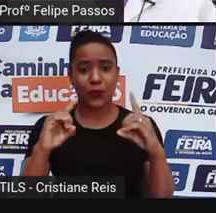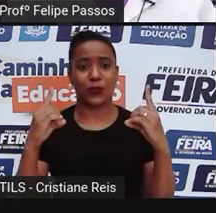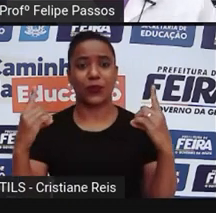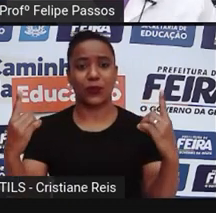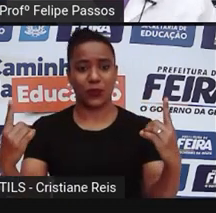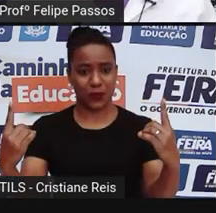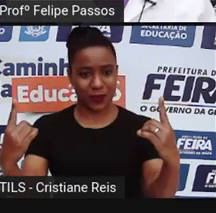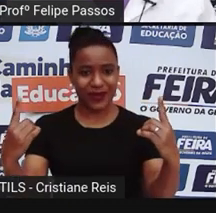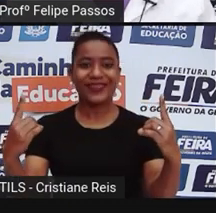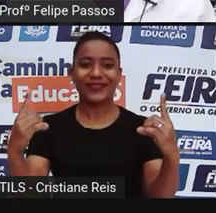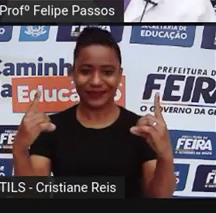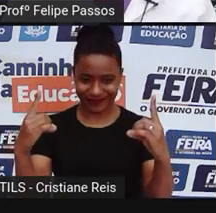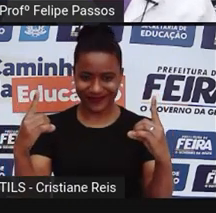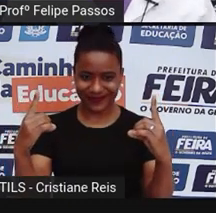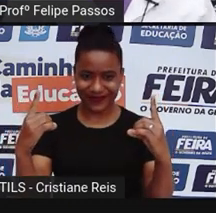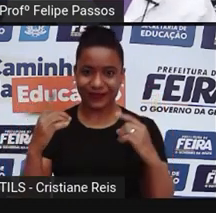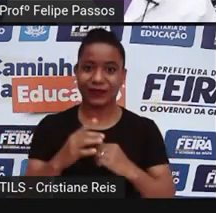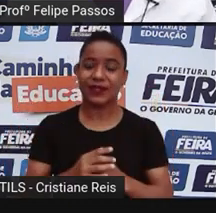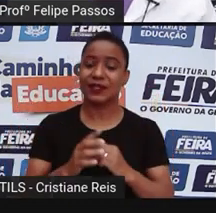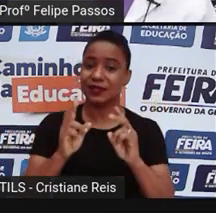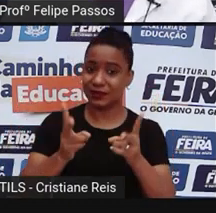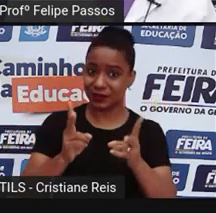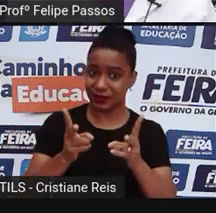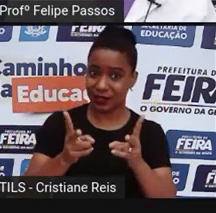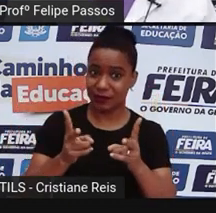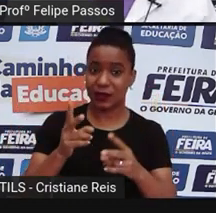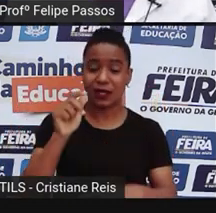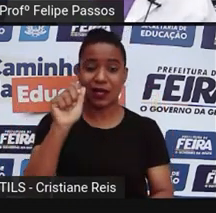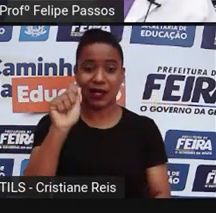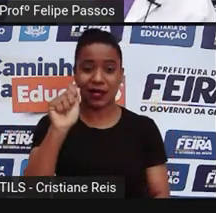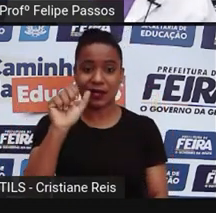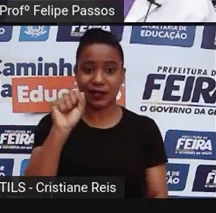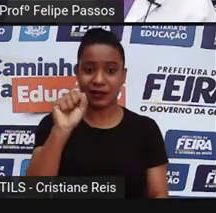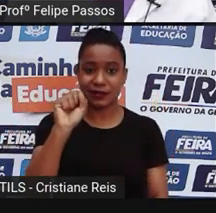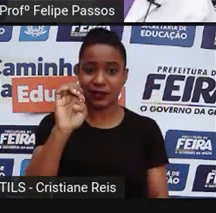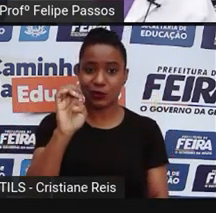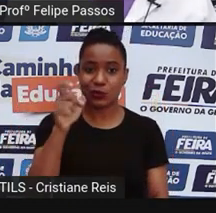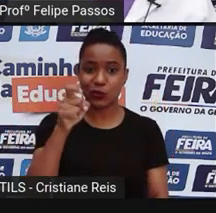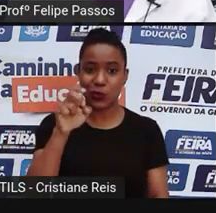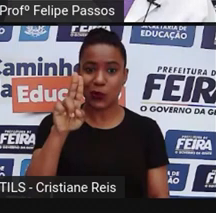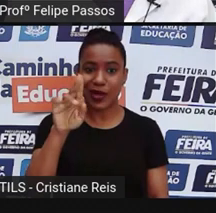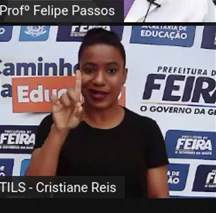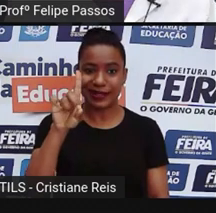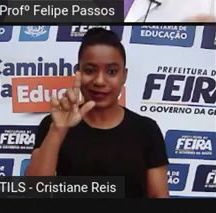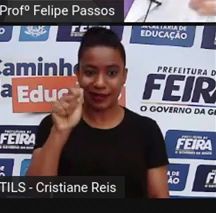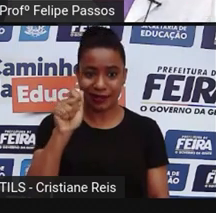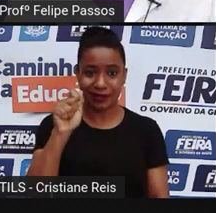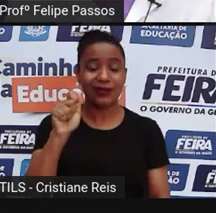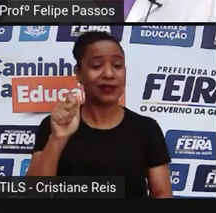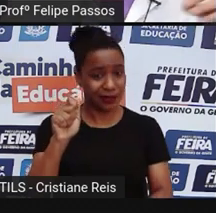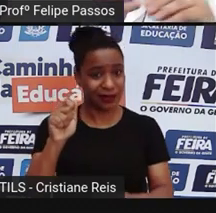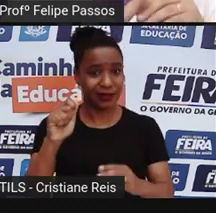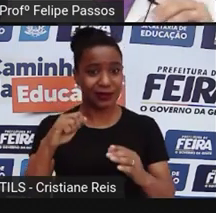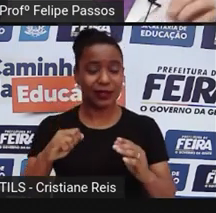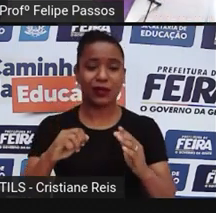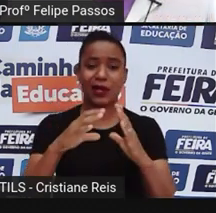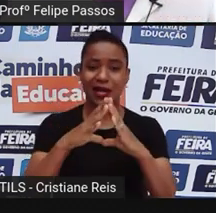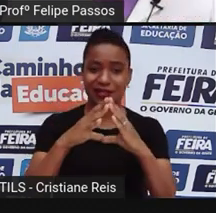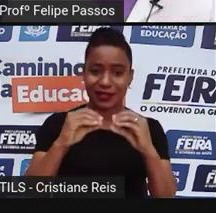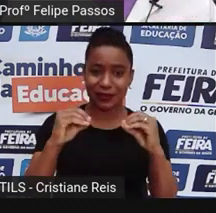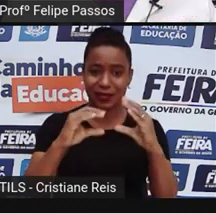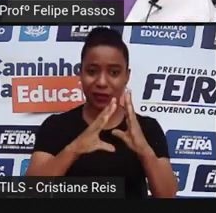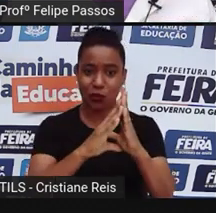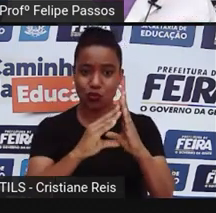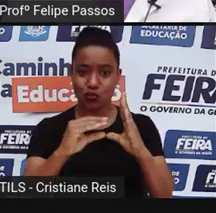seja na produção de células, como a questão da abelha, seja você cortar um